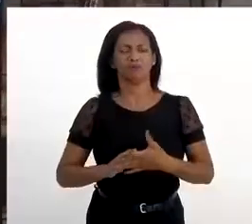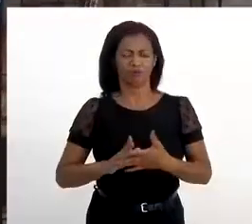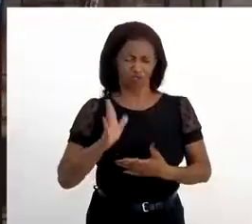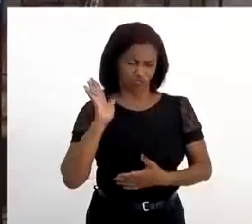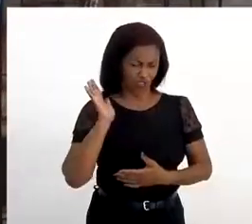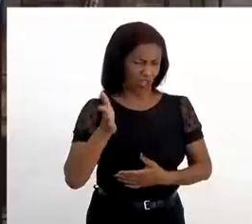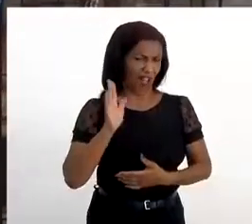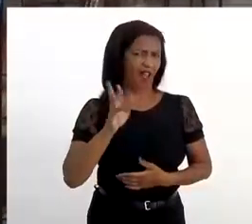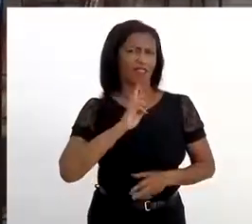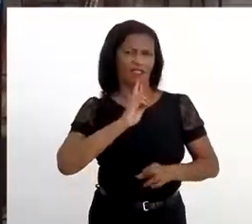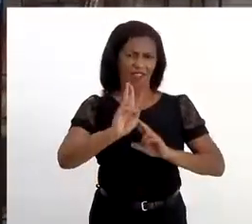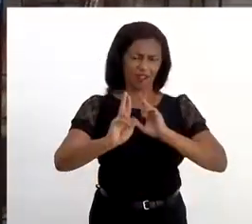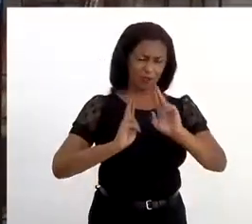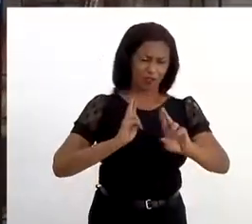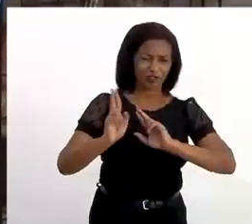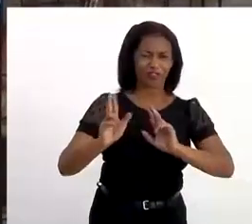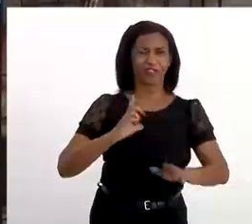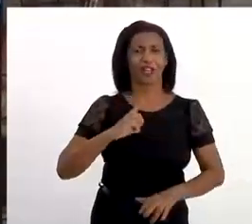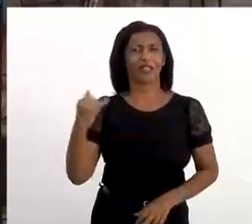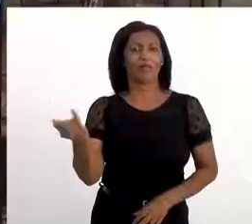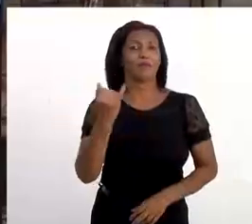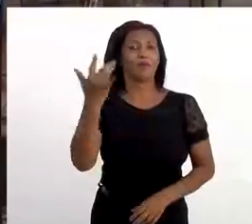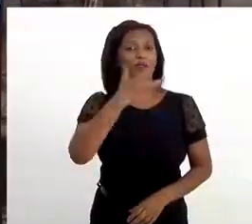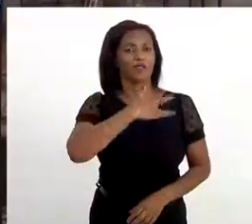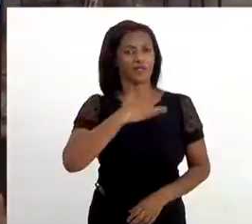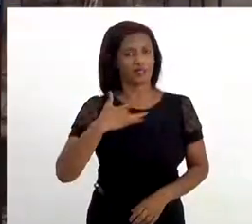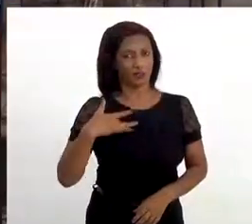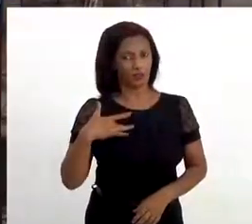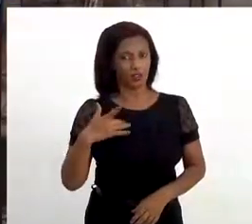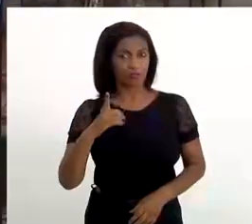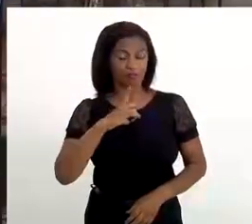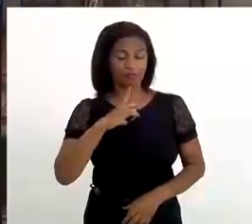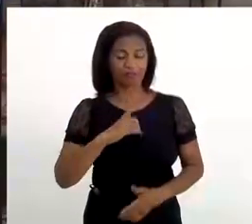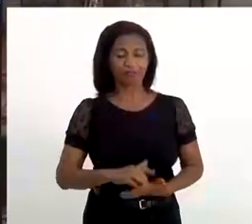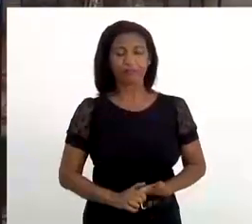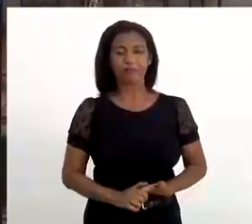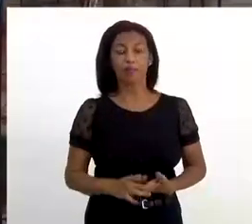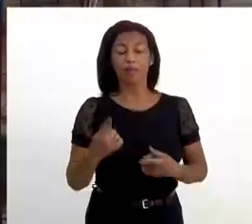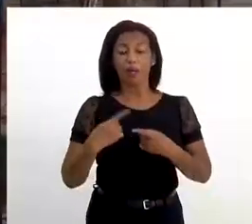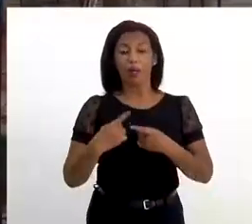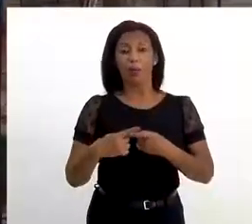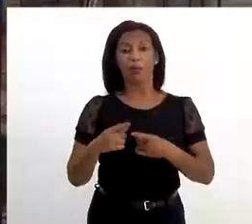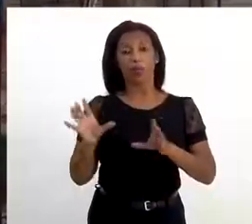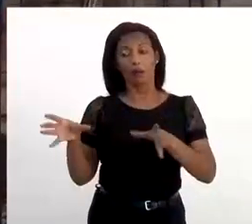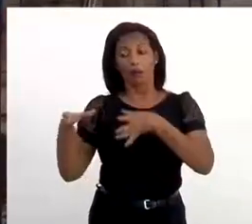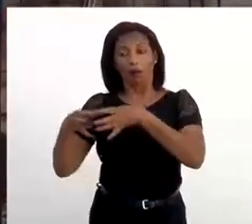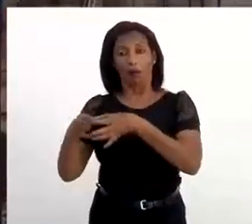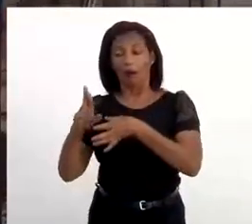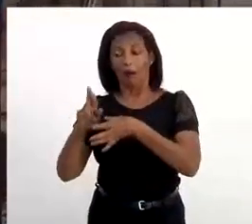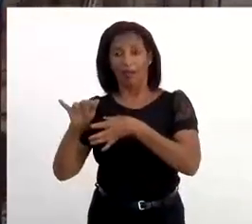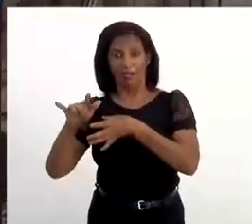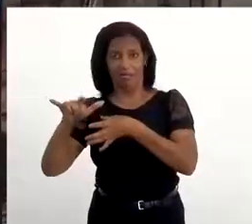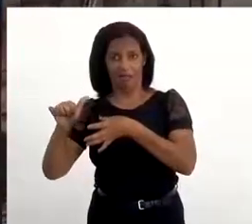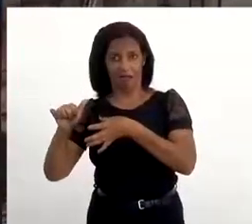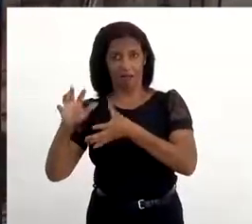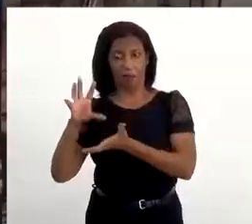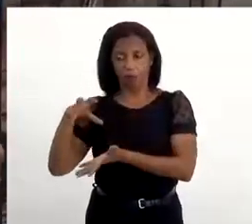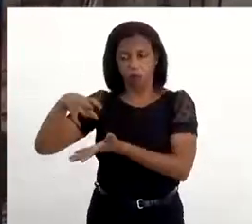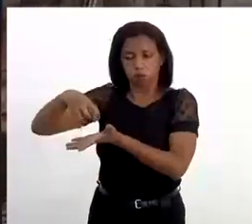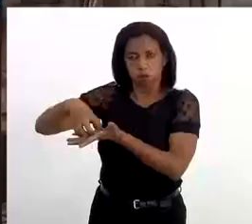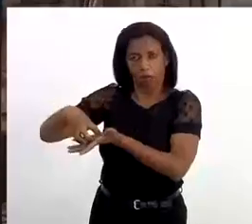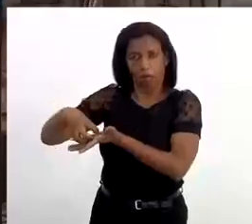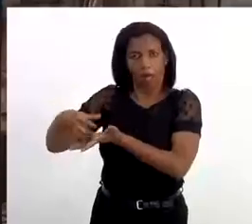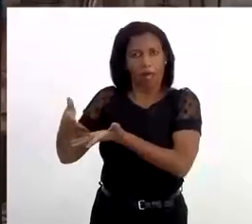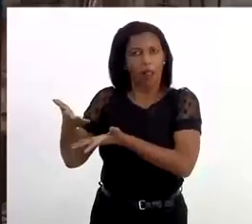Sim, existe. Da importância da saúde? Existe. Porque a Renafro, a Bênia da Verdade, ela é uma rede que promove saúde.